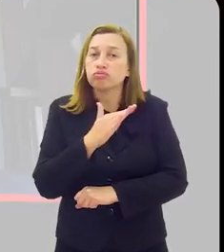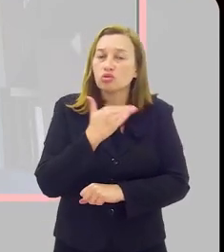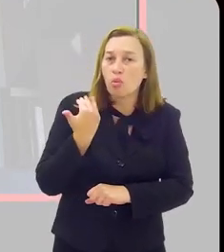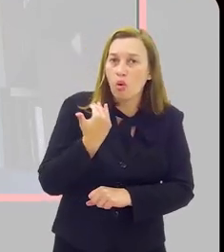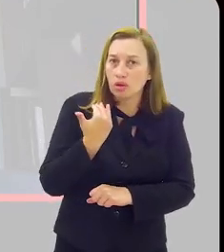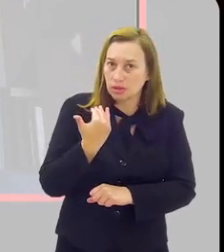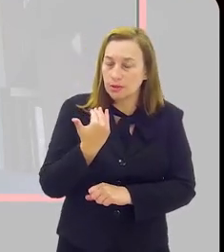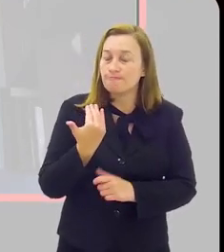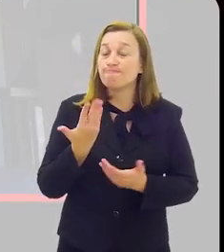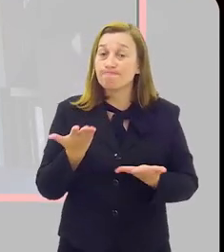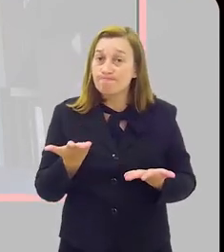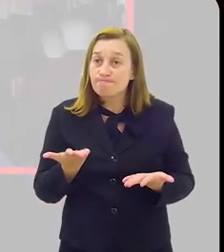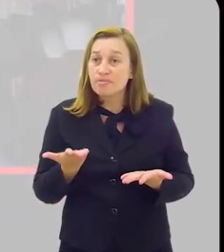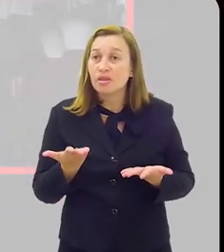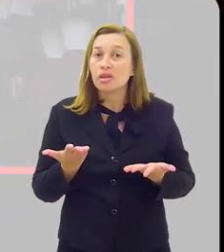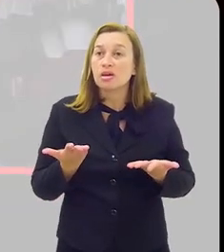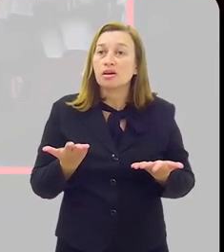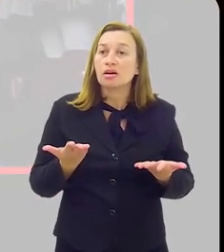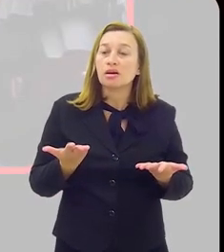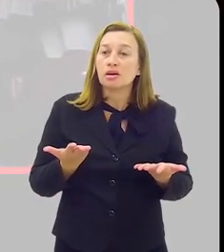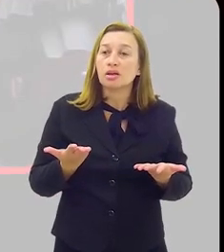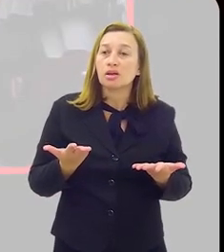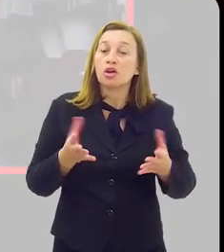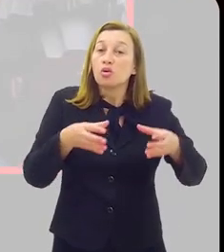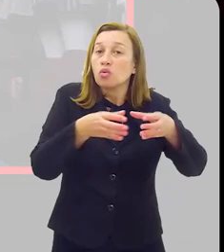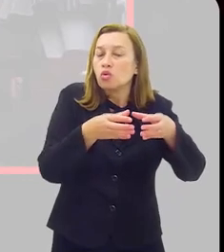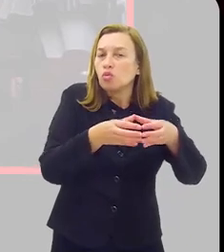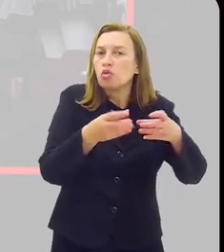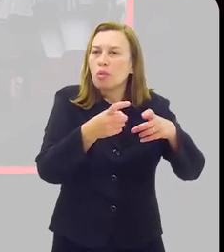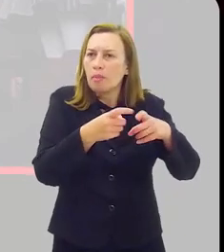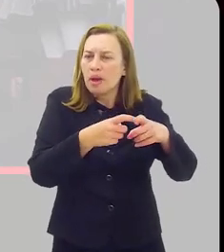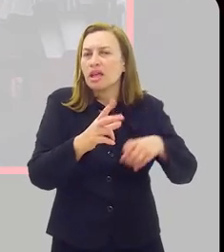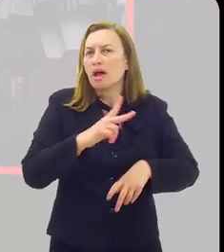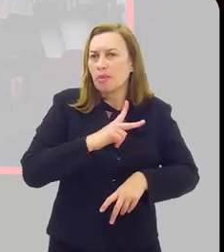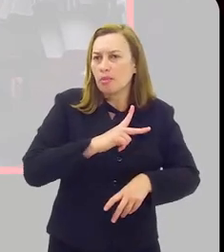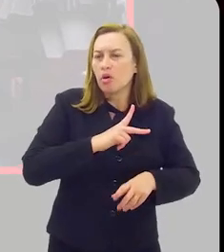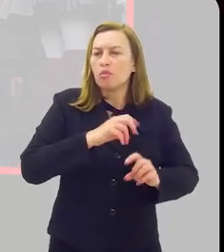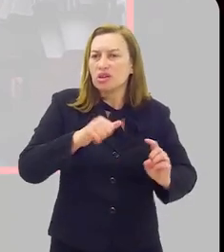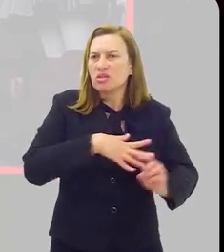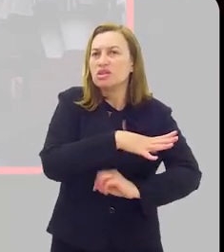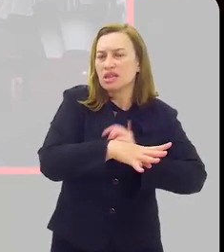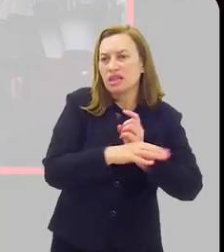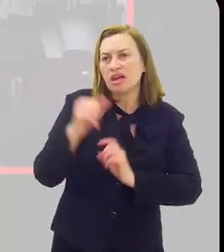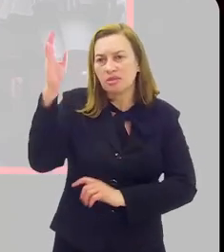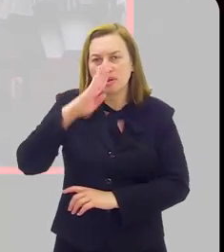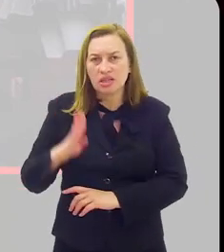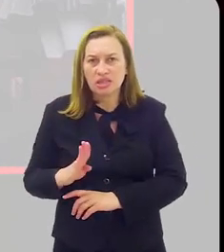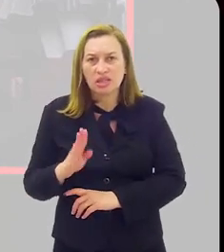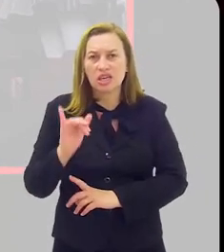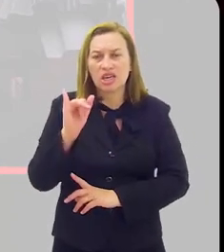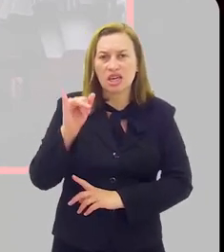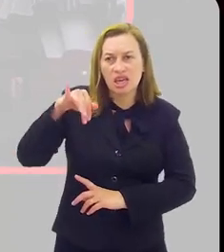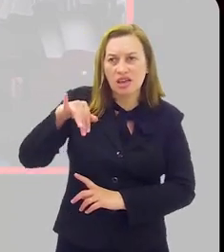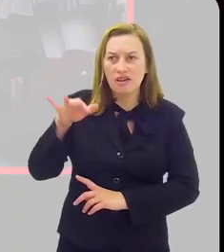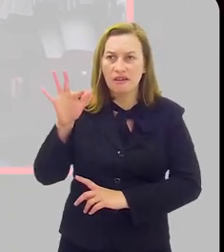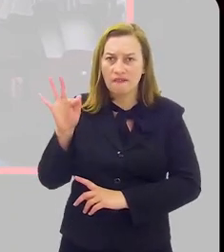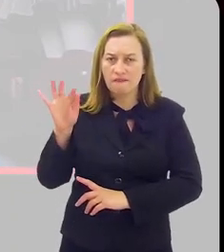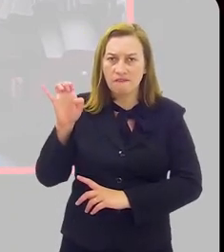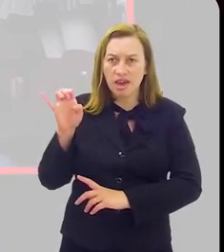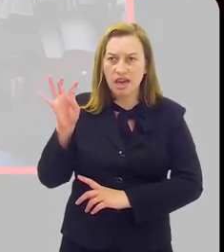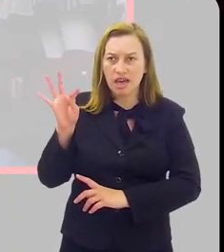óbitos, de forma que a comunidade médica, própria sociedade brasileira de infectologia,